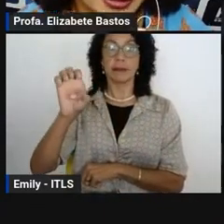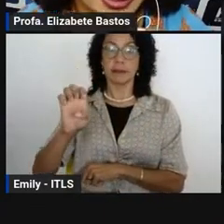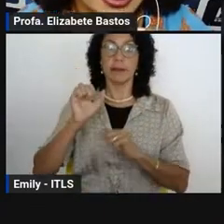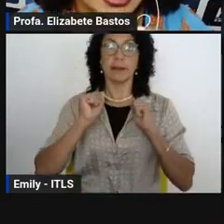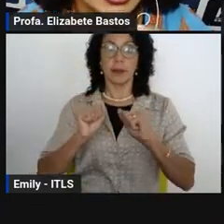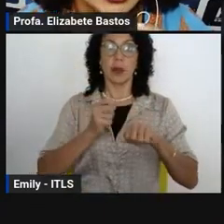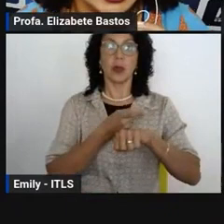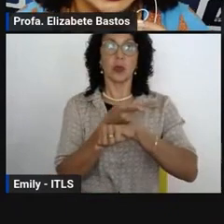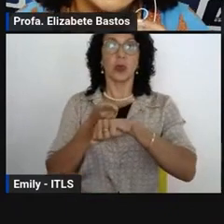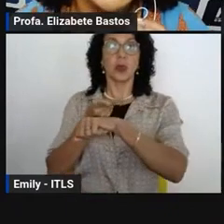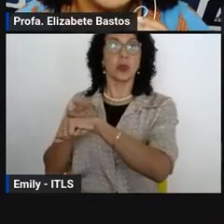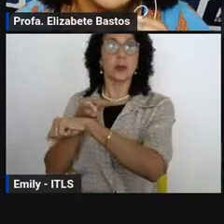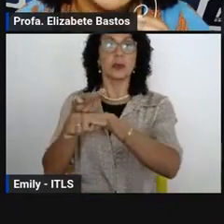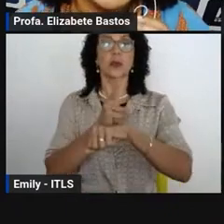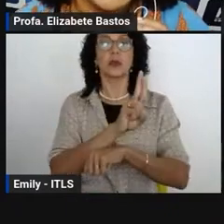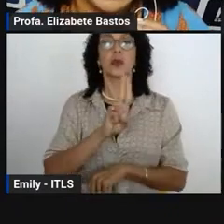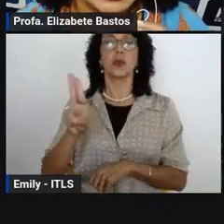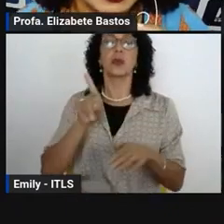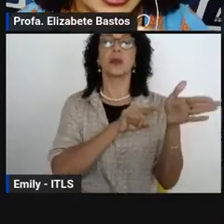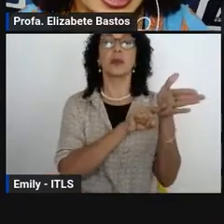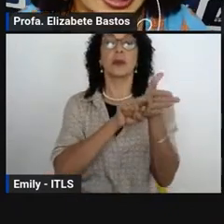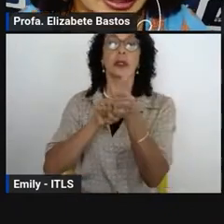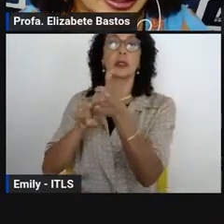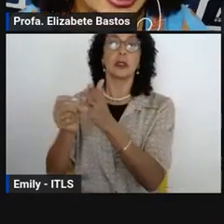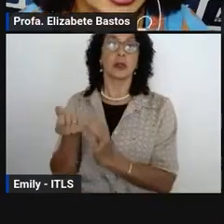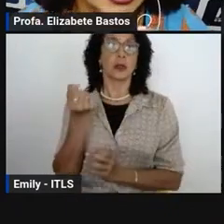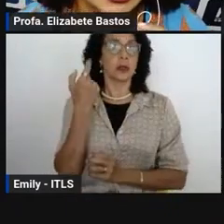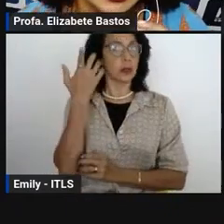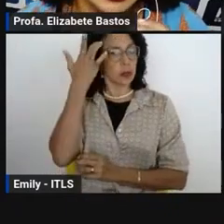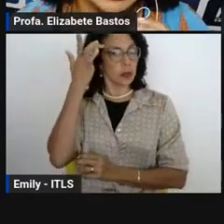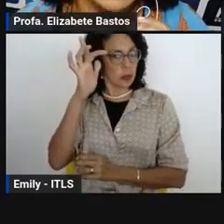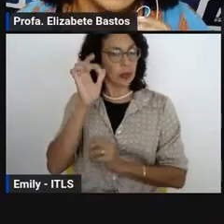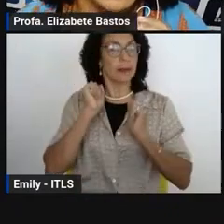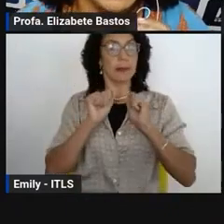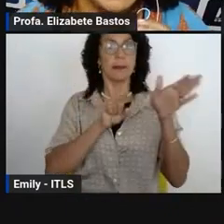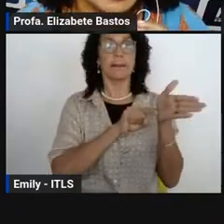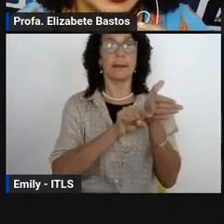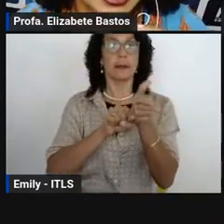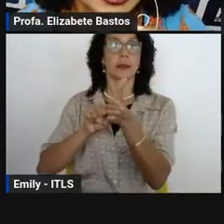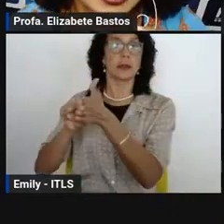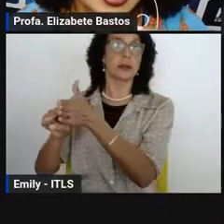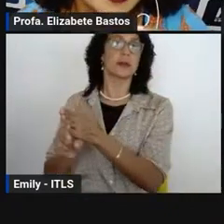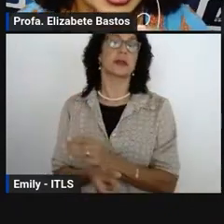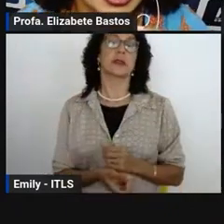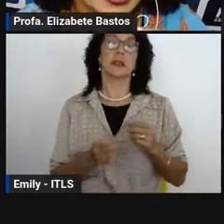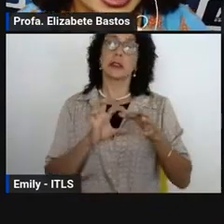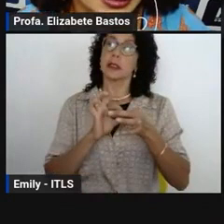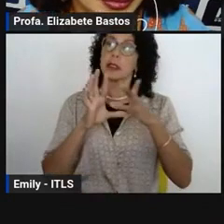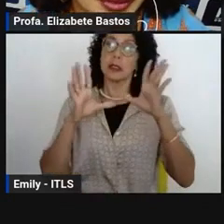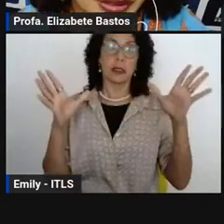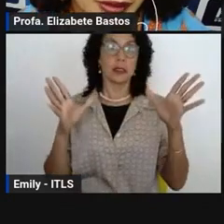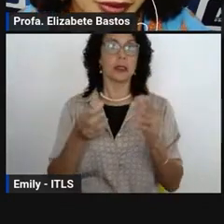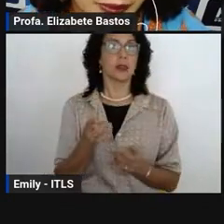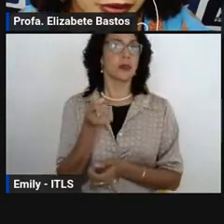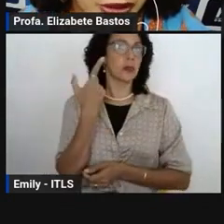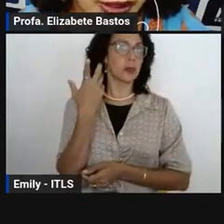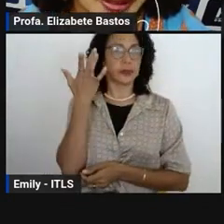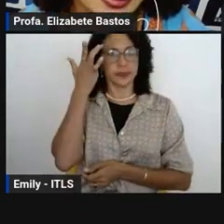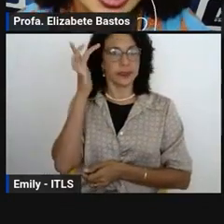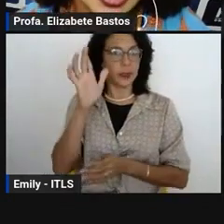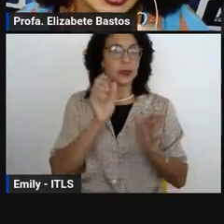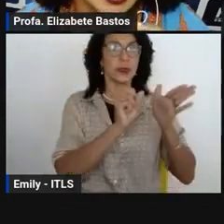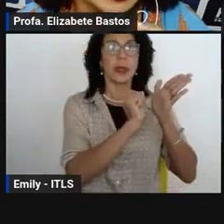Jamile, dos anos iniciais, as professoras da Arlene Candice da Educação Infantil, também, para tirarem dúvidas sobre os